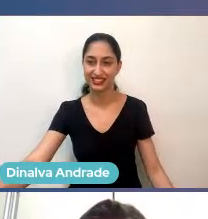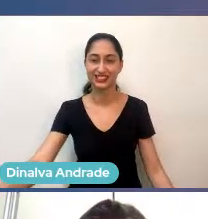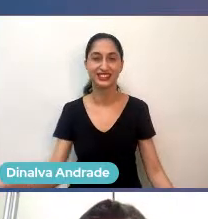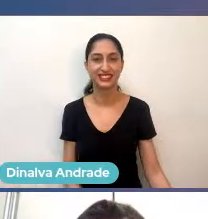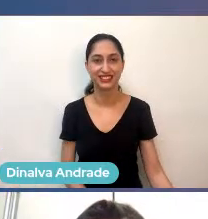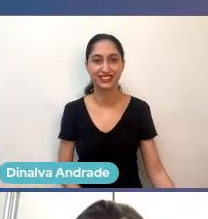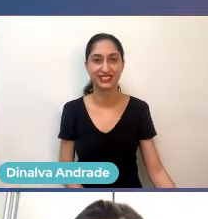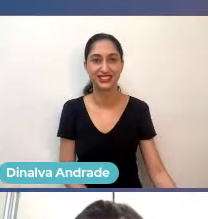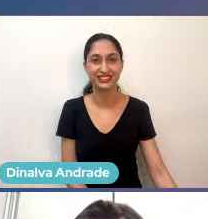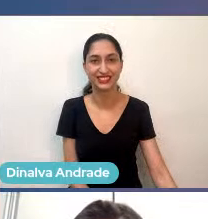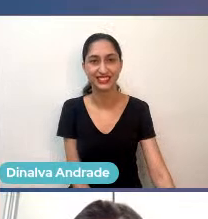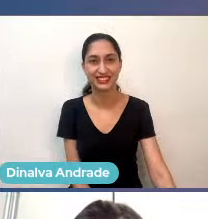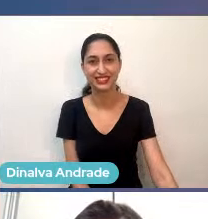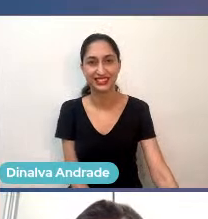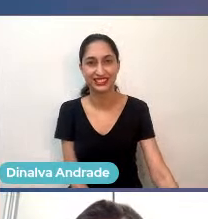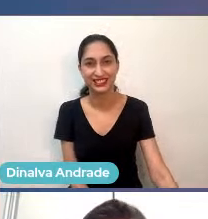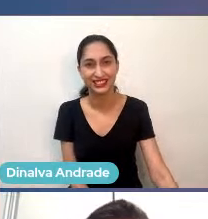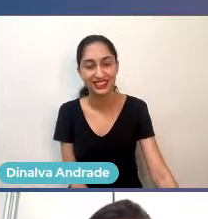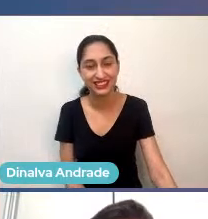Que legal.